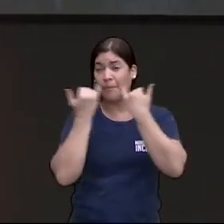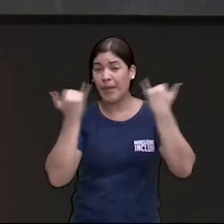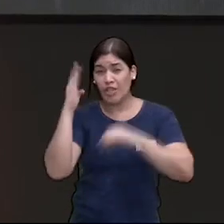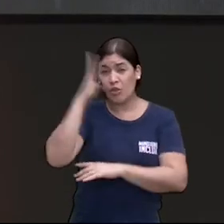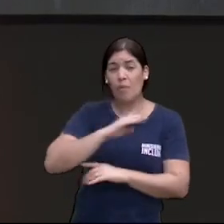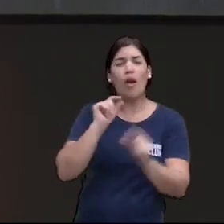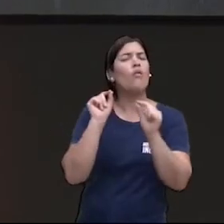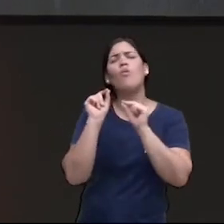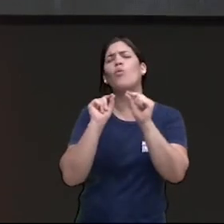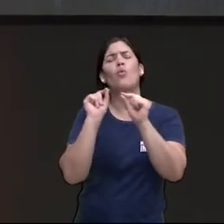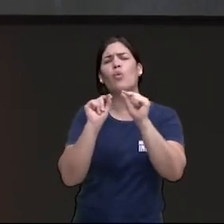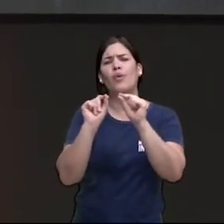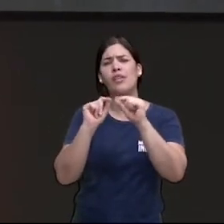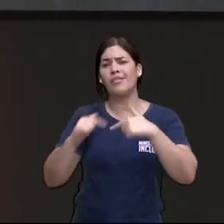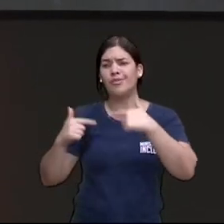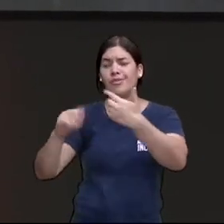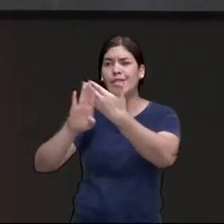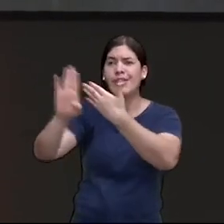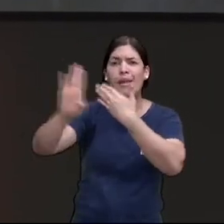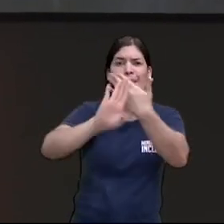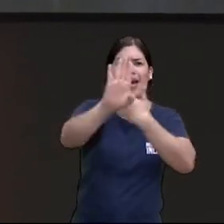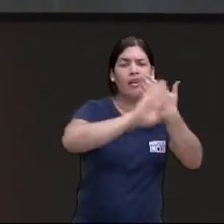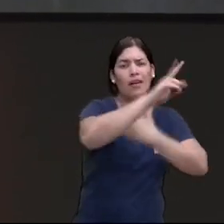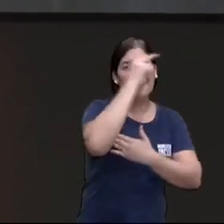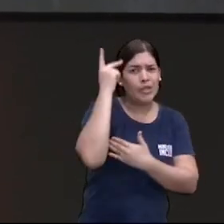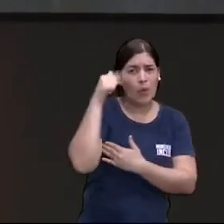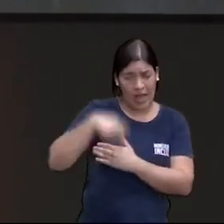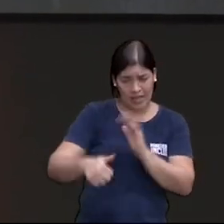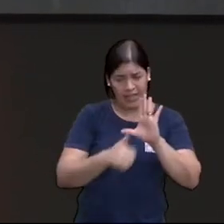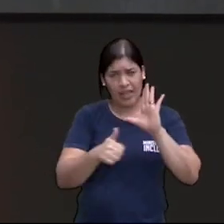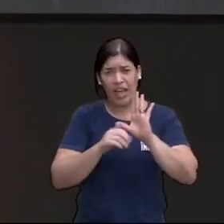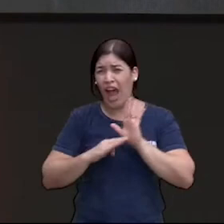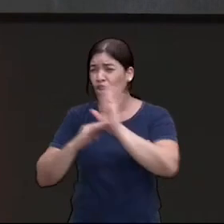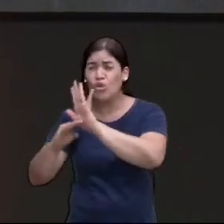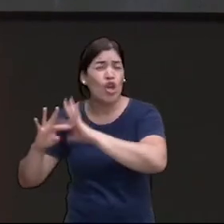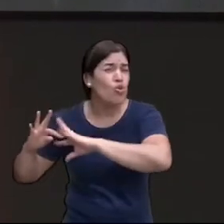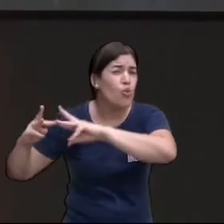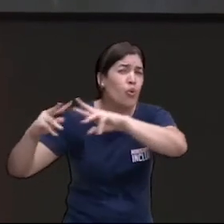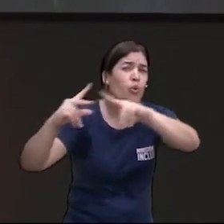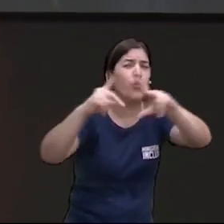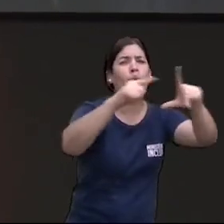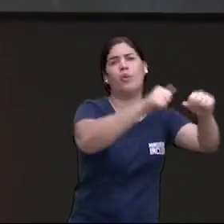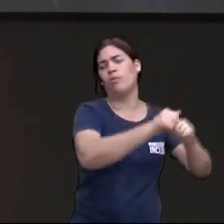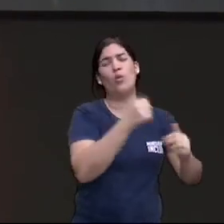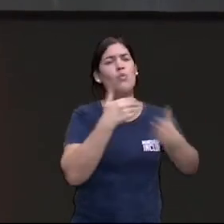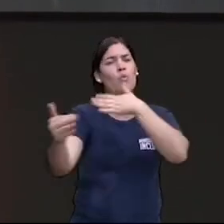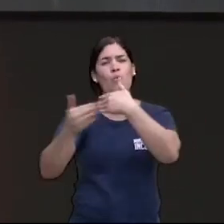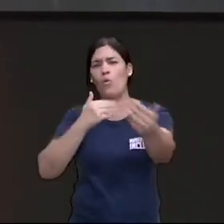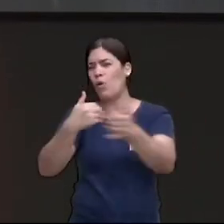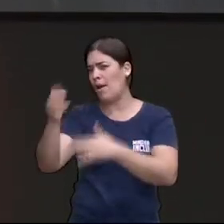separando as pessoas aqui na igreja a gente ajuda branco negro nordestino solista venezuelano